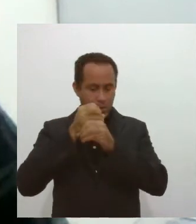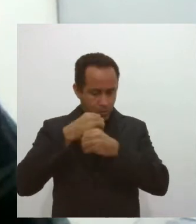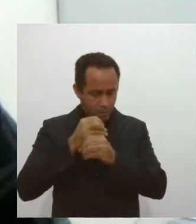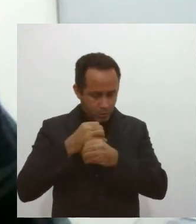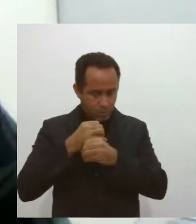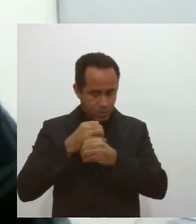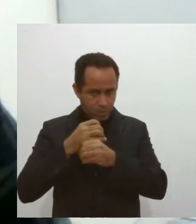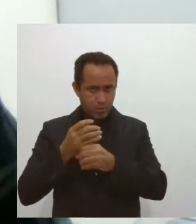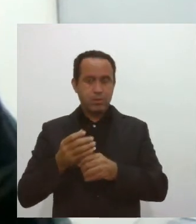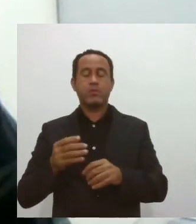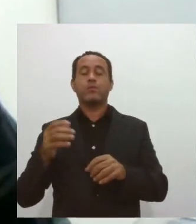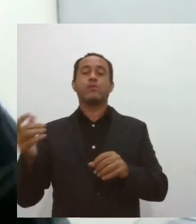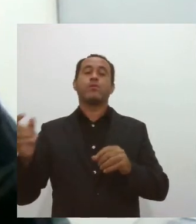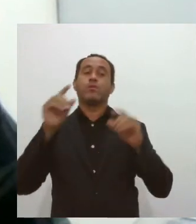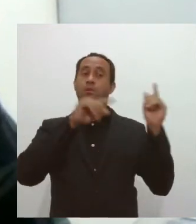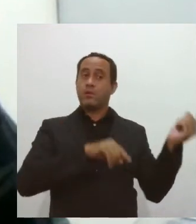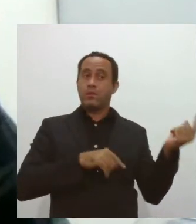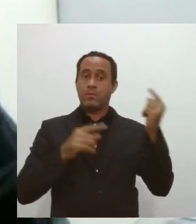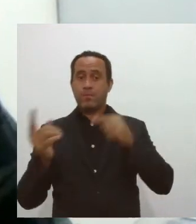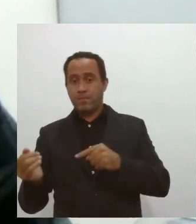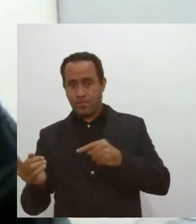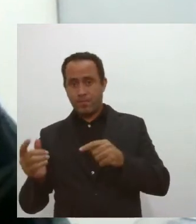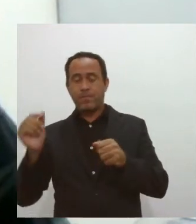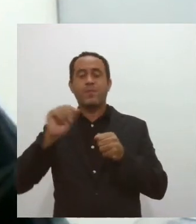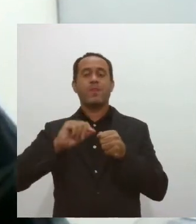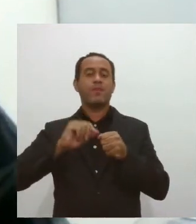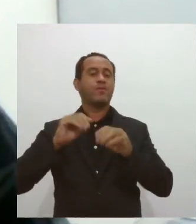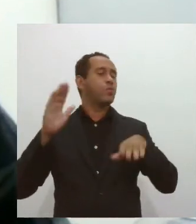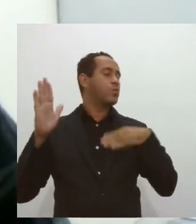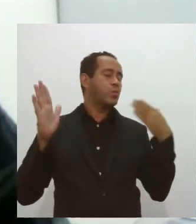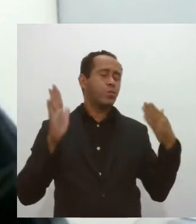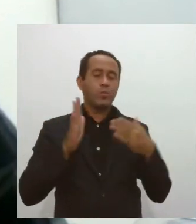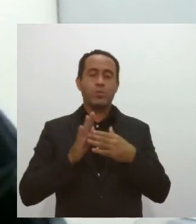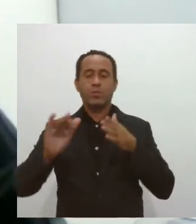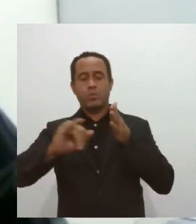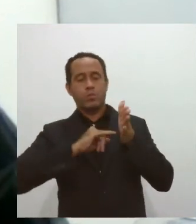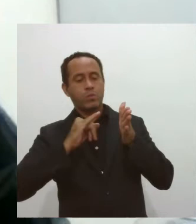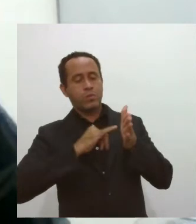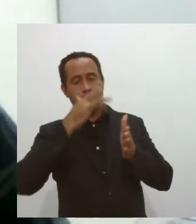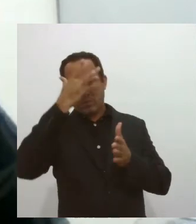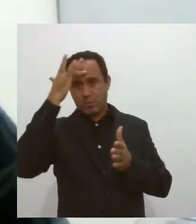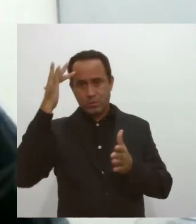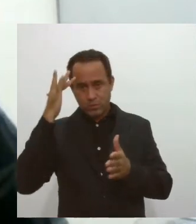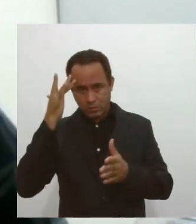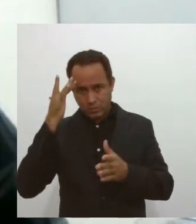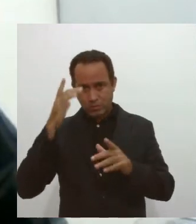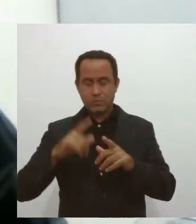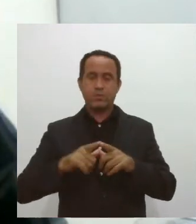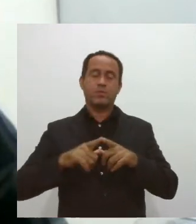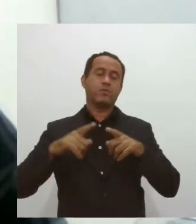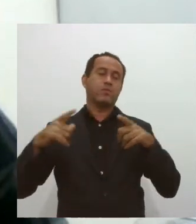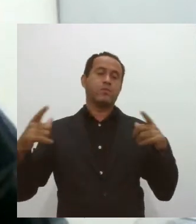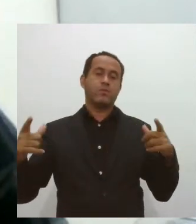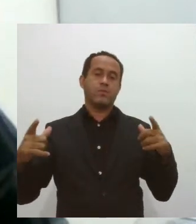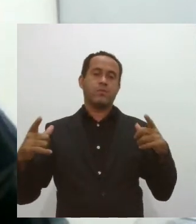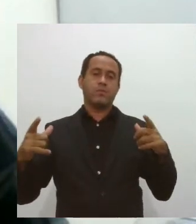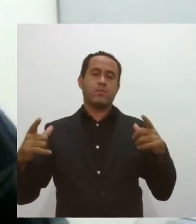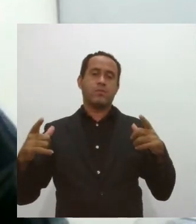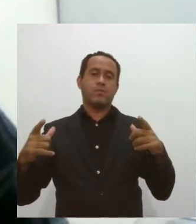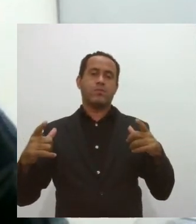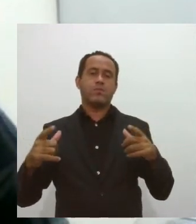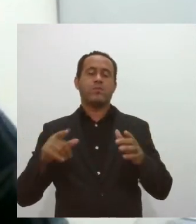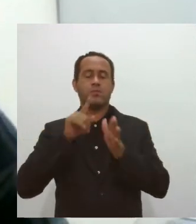E, lá para cá, a gente vem fazendo tudo isso, Contratando pessoas, aumentando o volume de